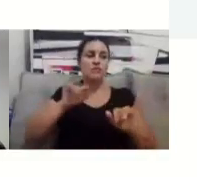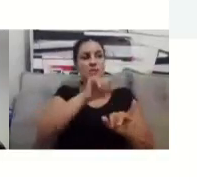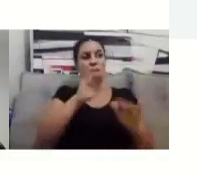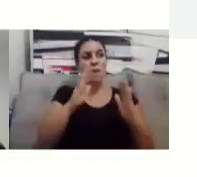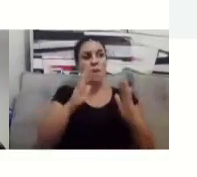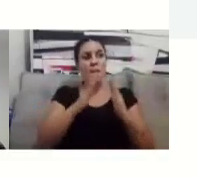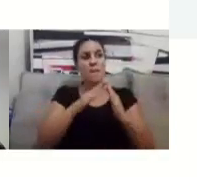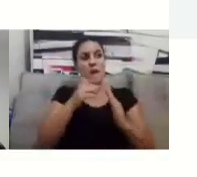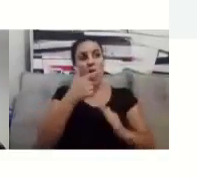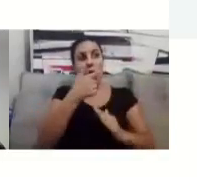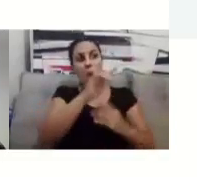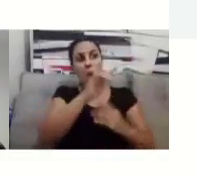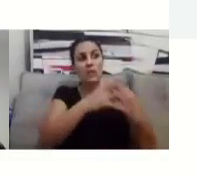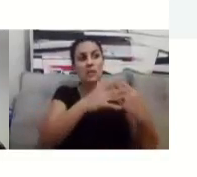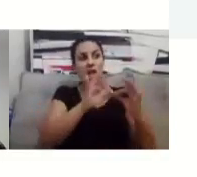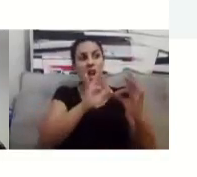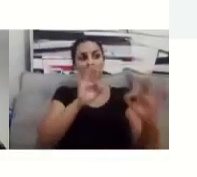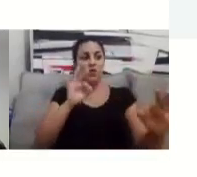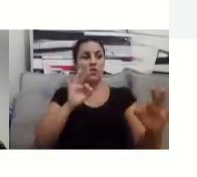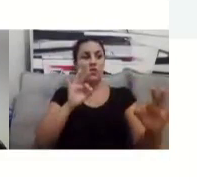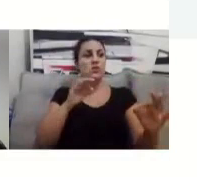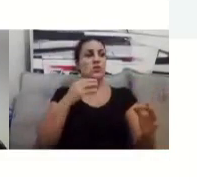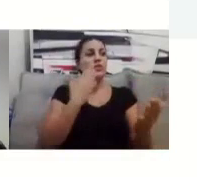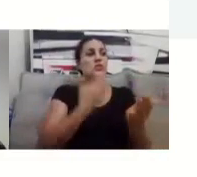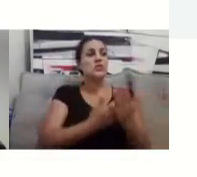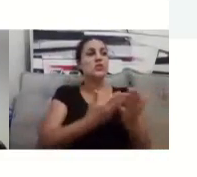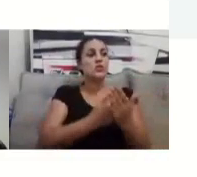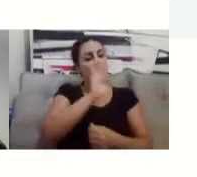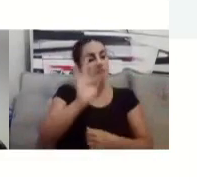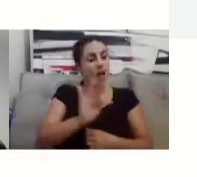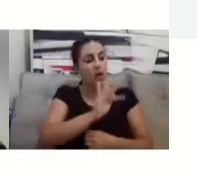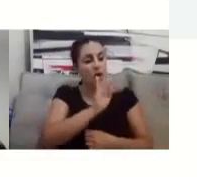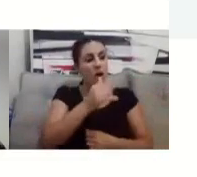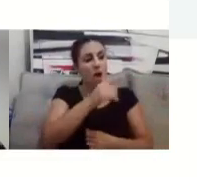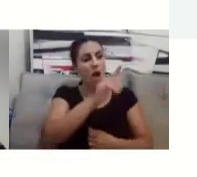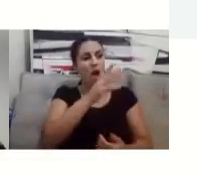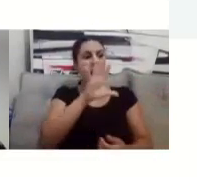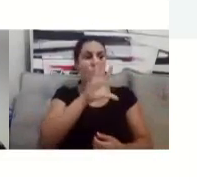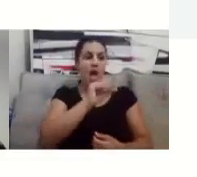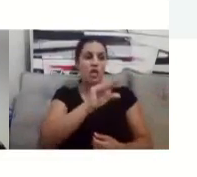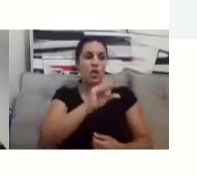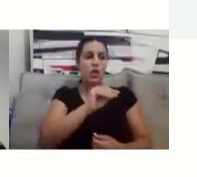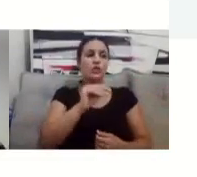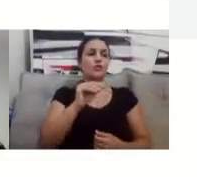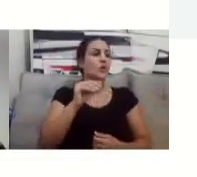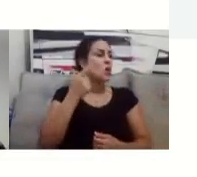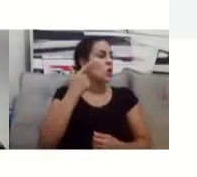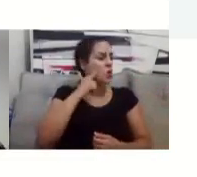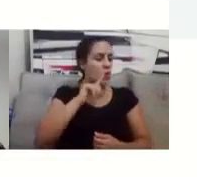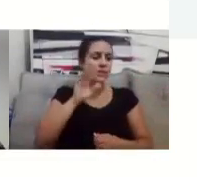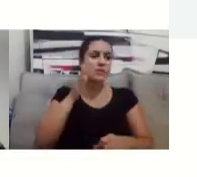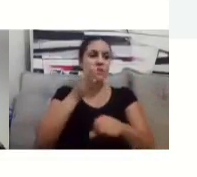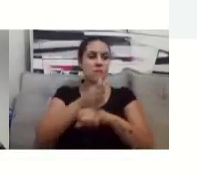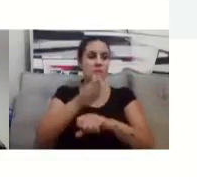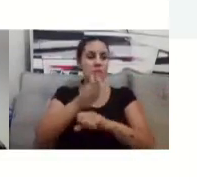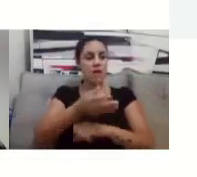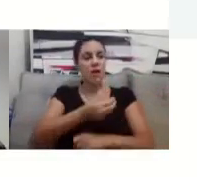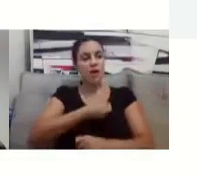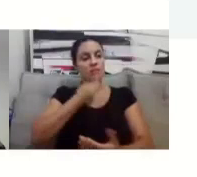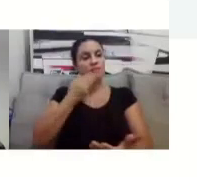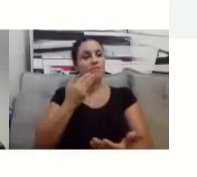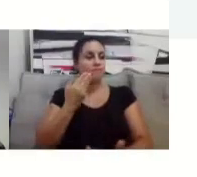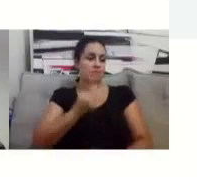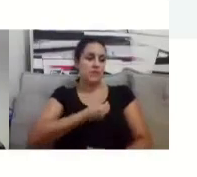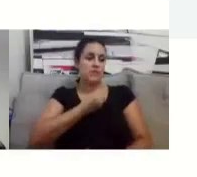vou conseguir participar das aulas presenciais. É complicado, porque você vai acabar reprovando por falta, por nota,